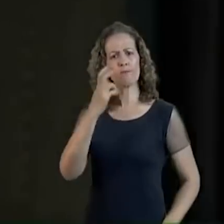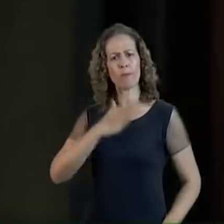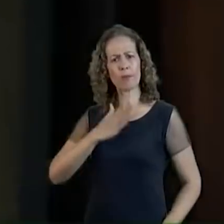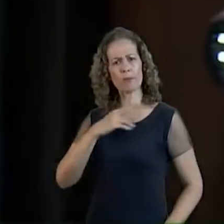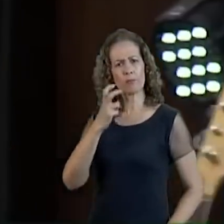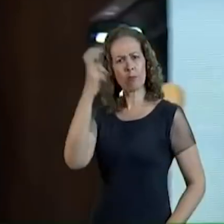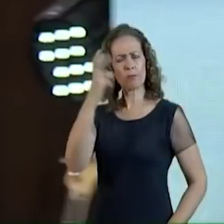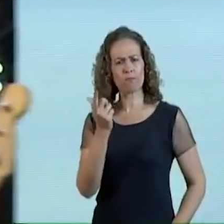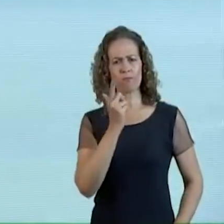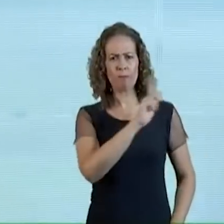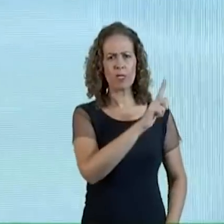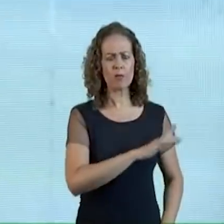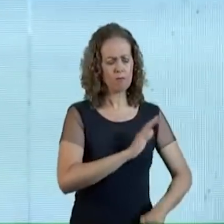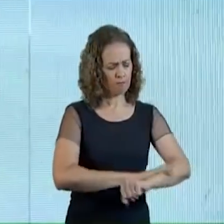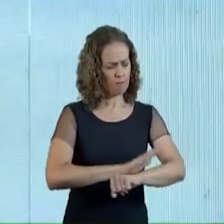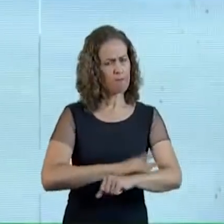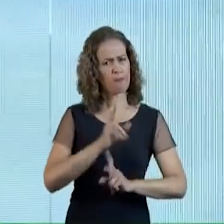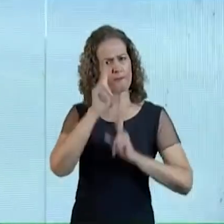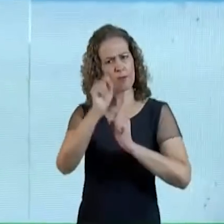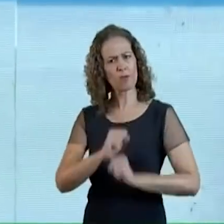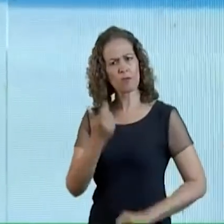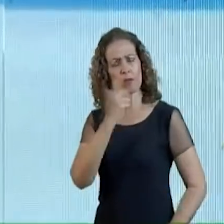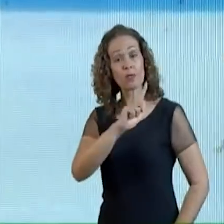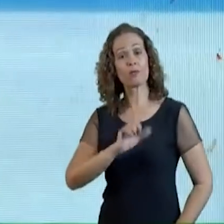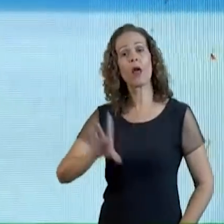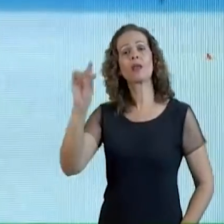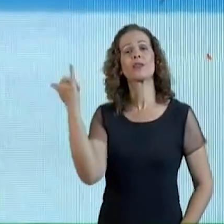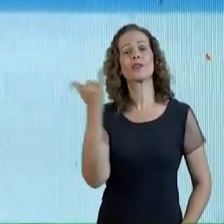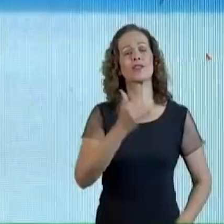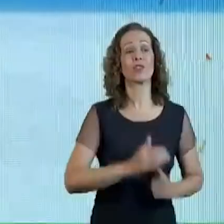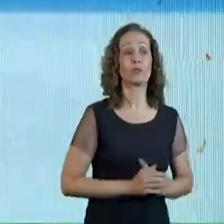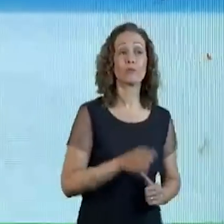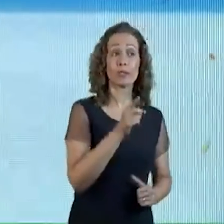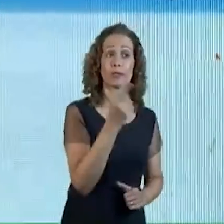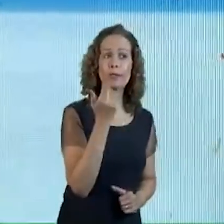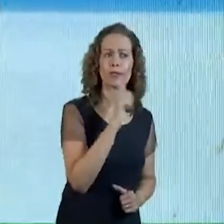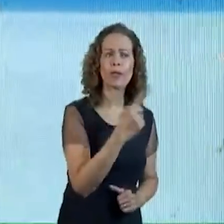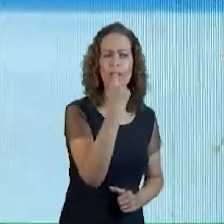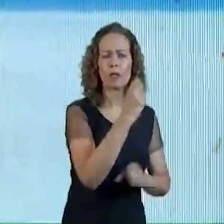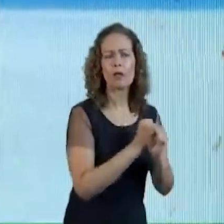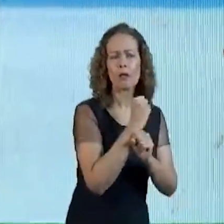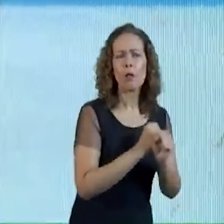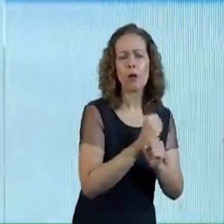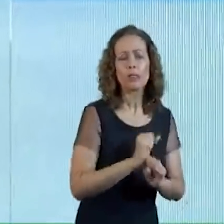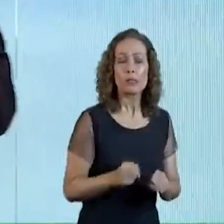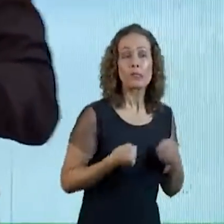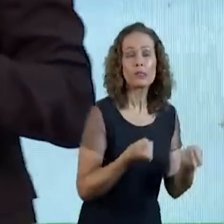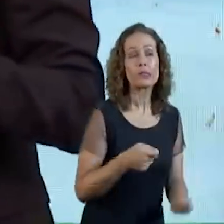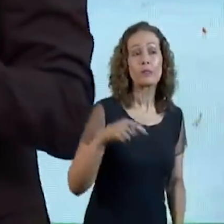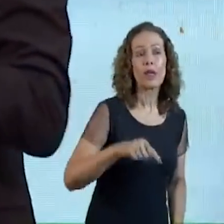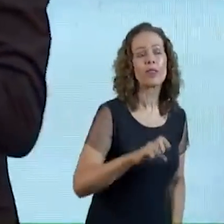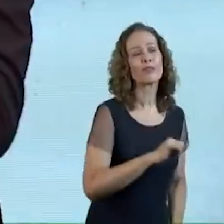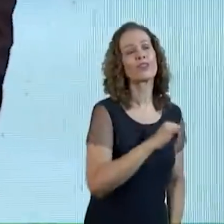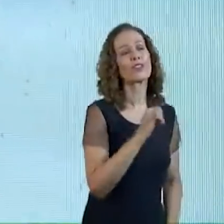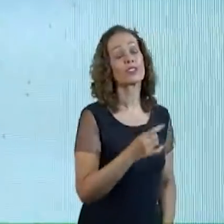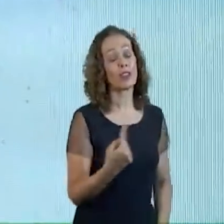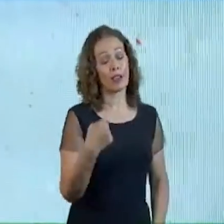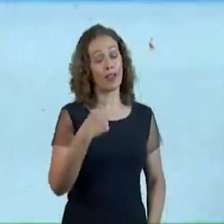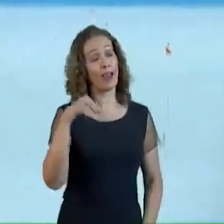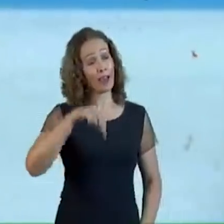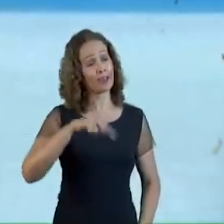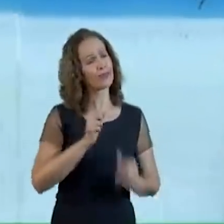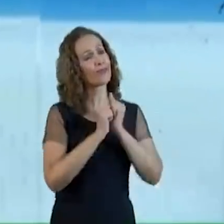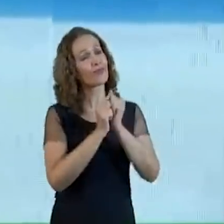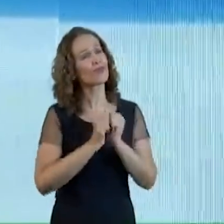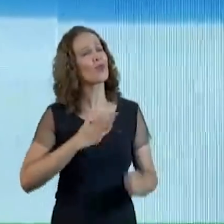Eu consigo E Deus fala assim Meu filho O que você consegue Em um ano Se esforçando embaixo Se você subir para cá Na minha perspectiva A gente